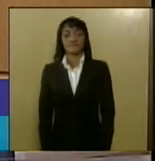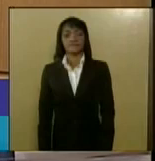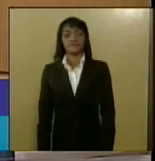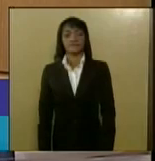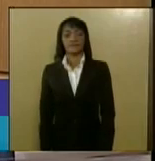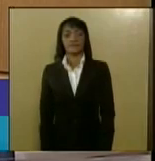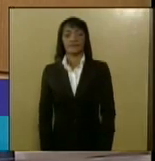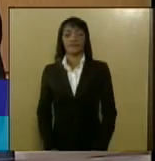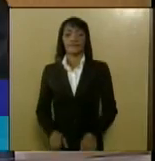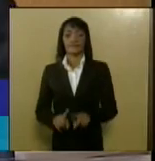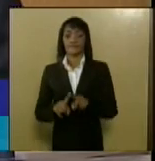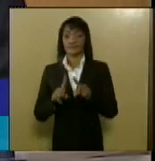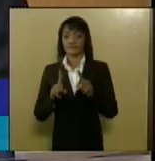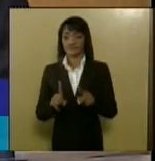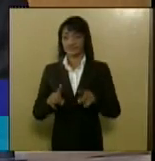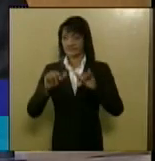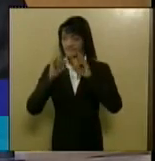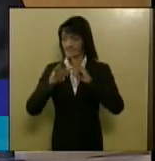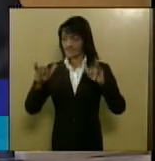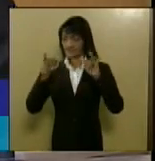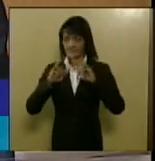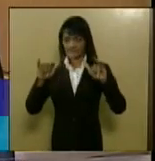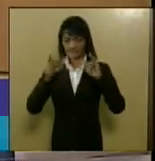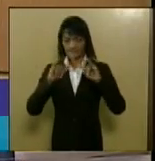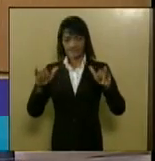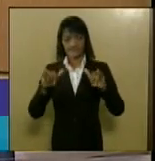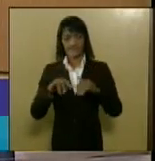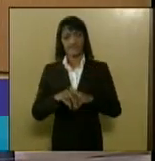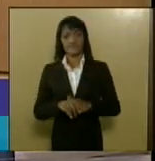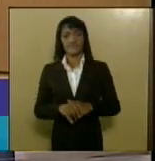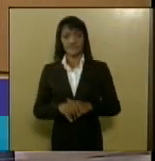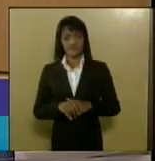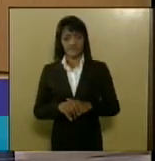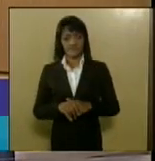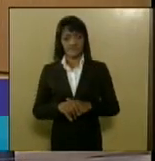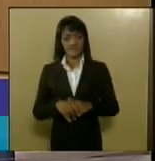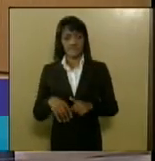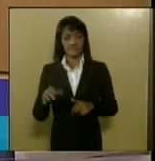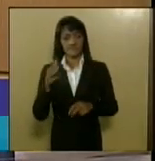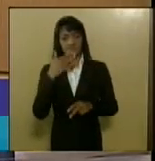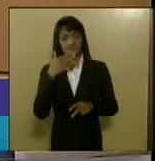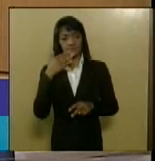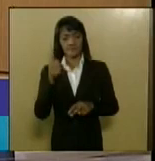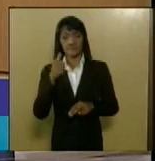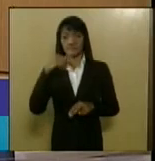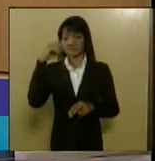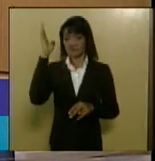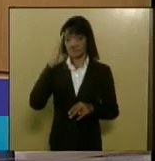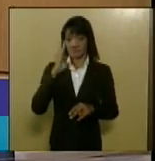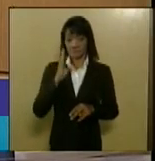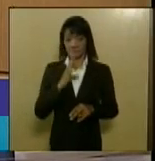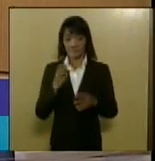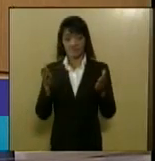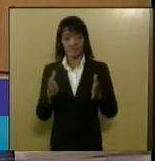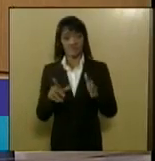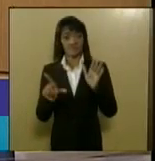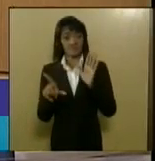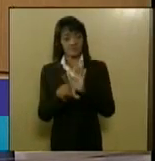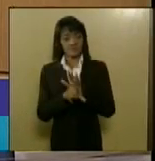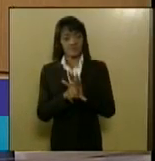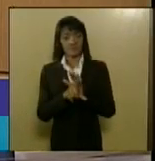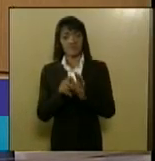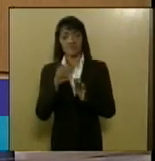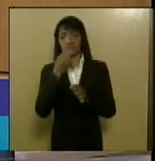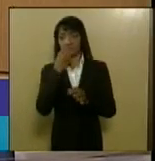mas aí tem as notícias menos alarmantes as melhores que eu falei que o Brasil tem uma legislação muito atuante